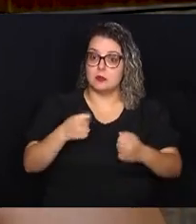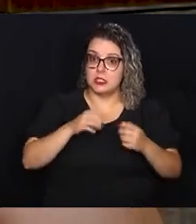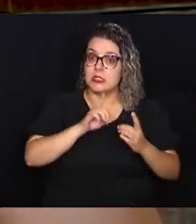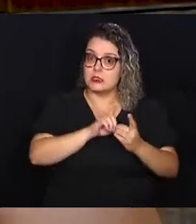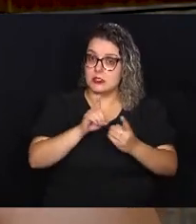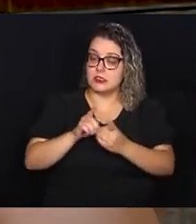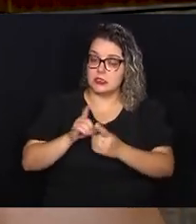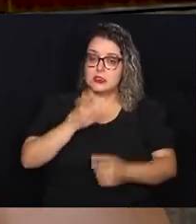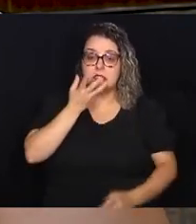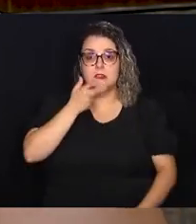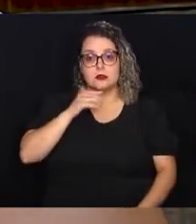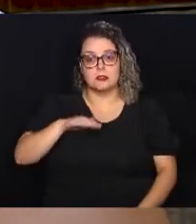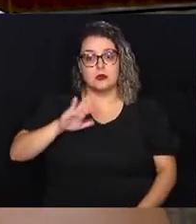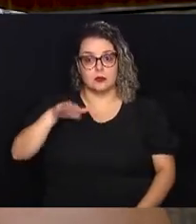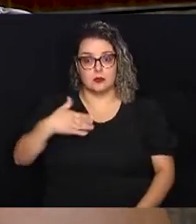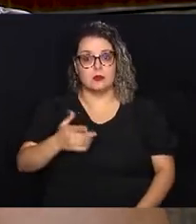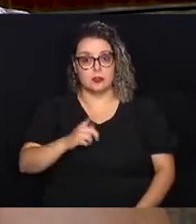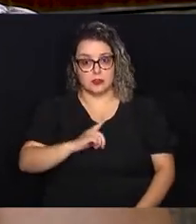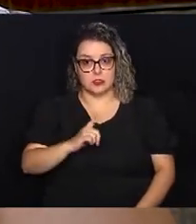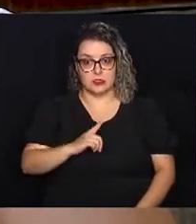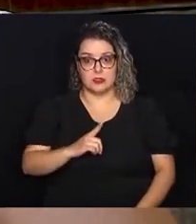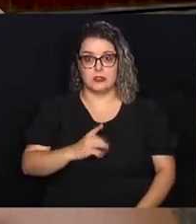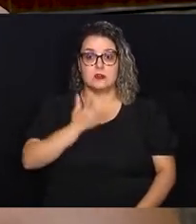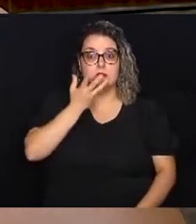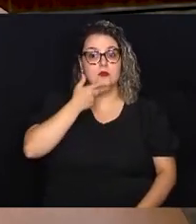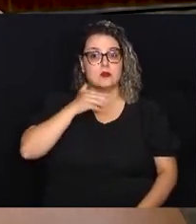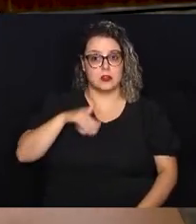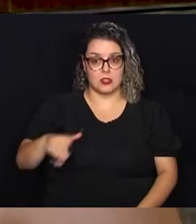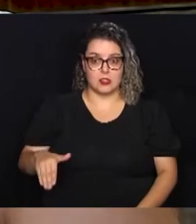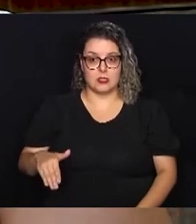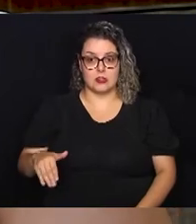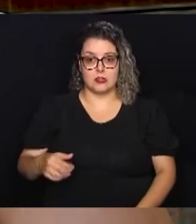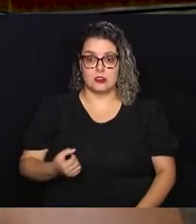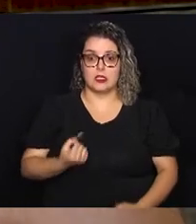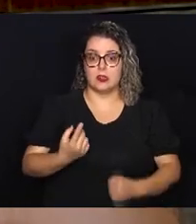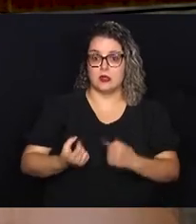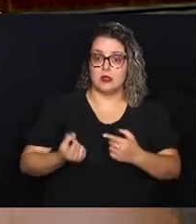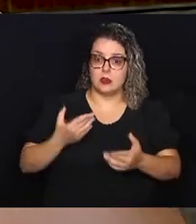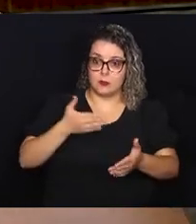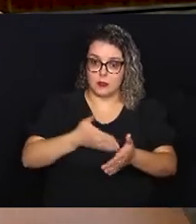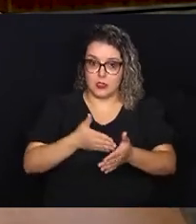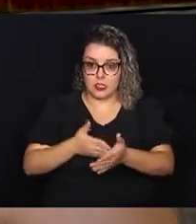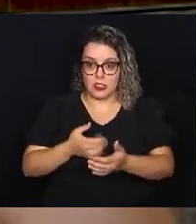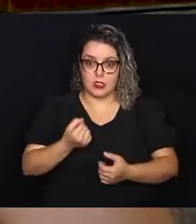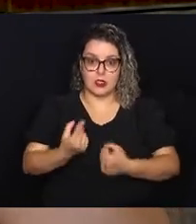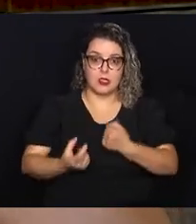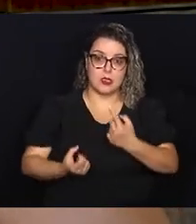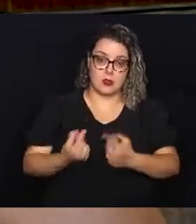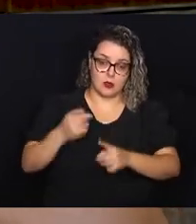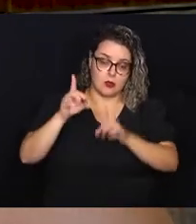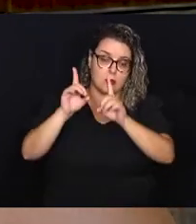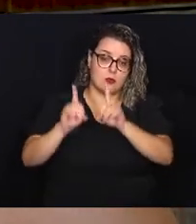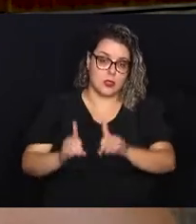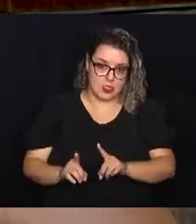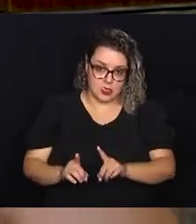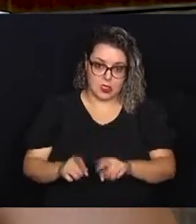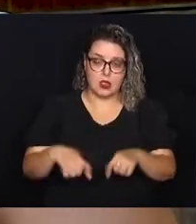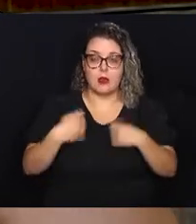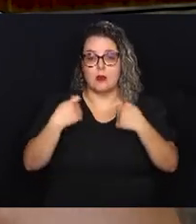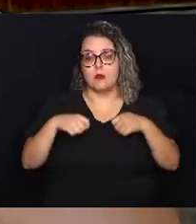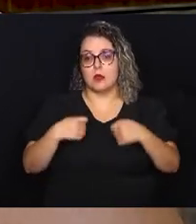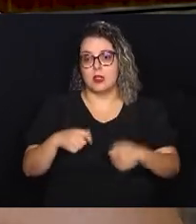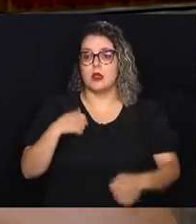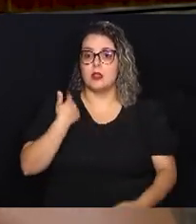atender essas crianças. Só que quando nós temos uma criança que tem determinadas limitações, determinadas deficiências,